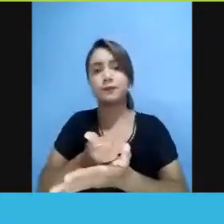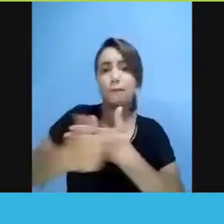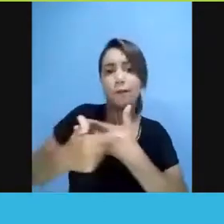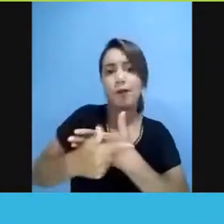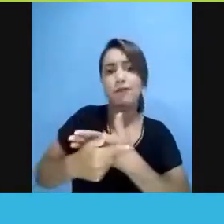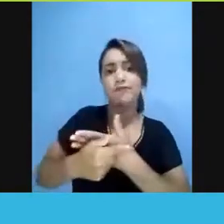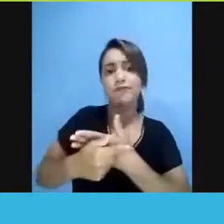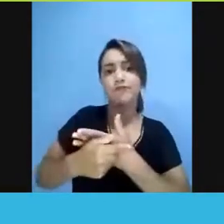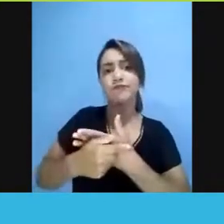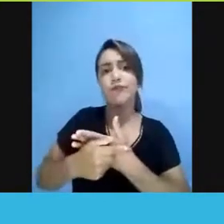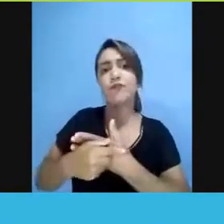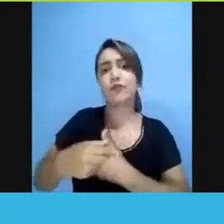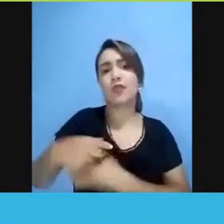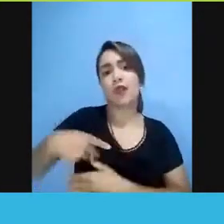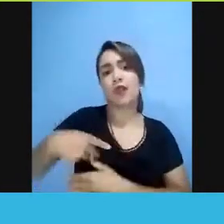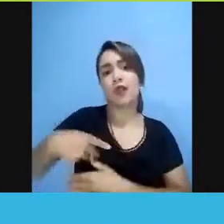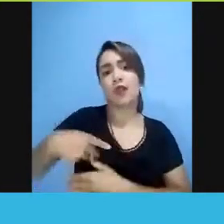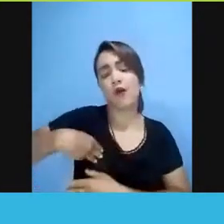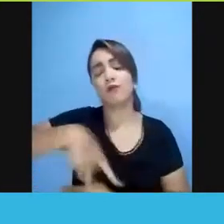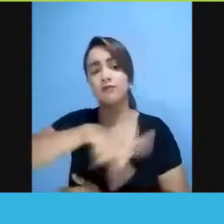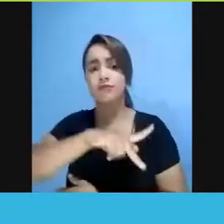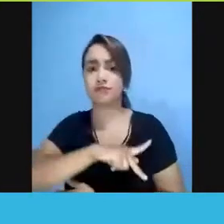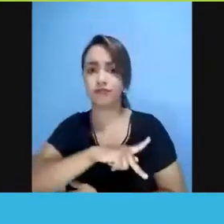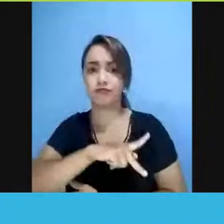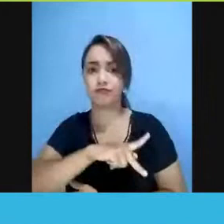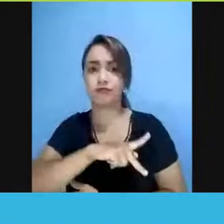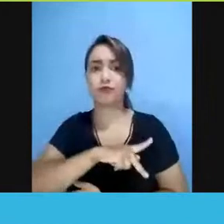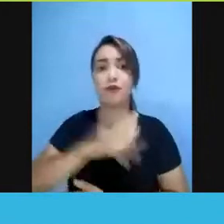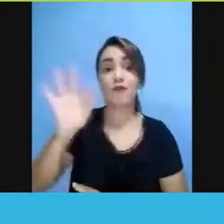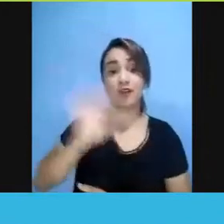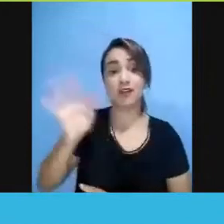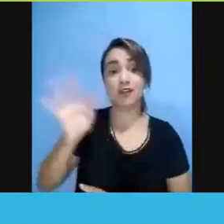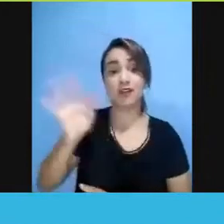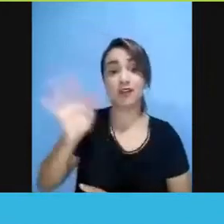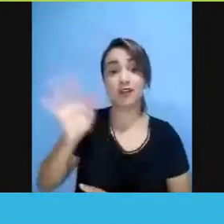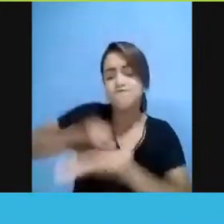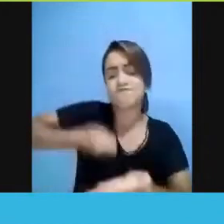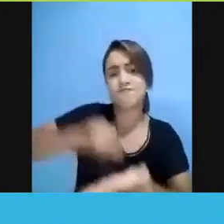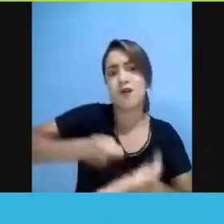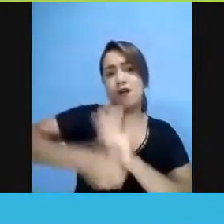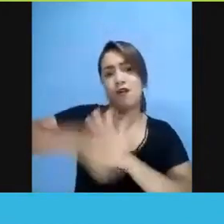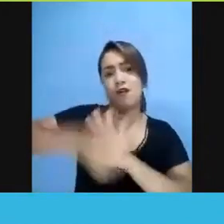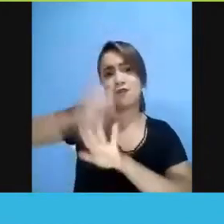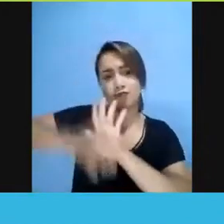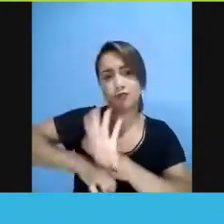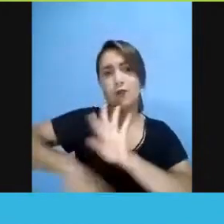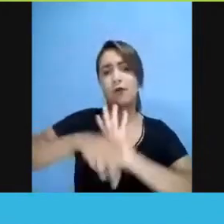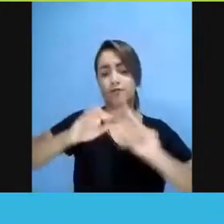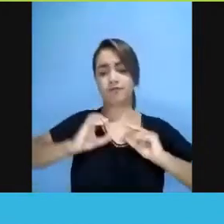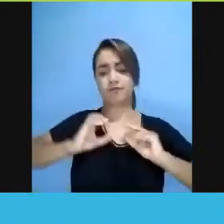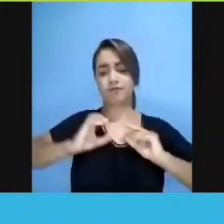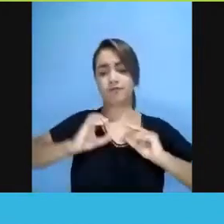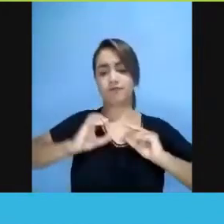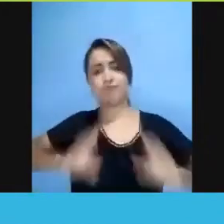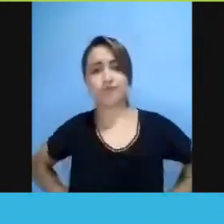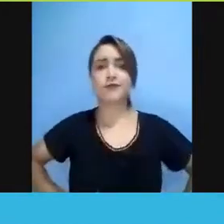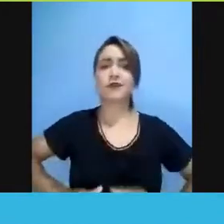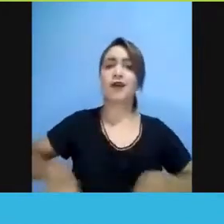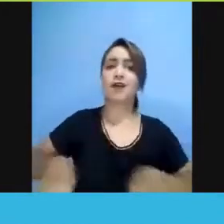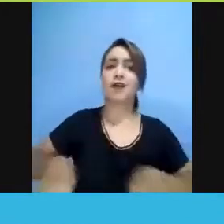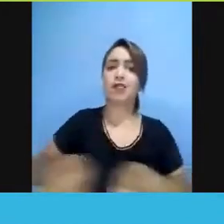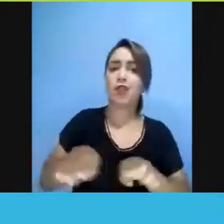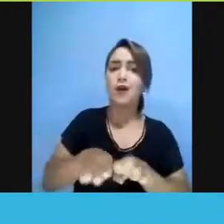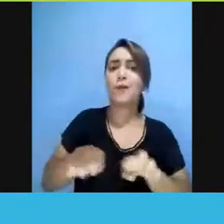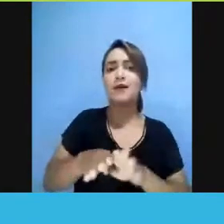Público Federal, atuando na defesa dos direitos do cidadão. Sempre teve um diálogo muito aberto, não só com a União Nacional dos